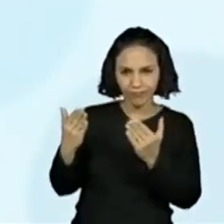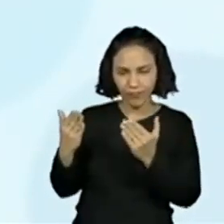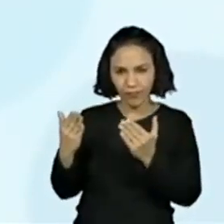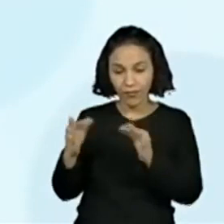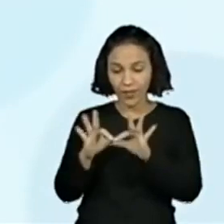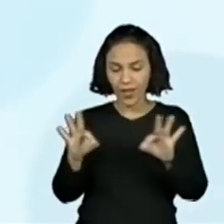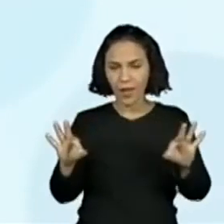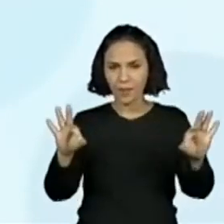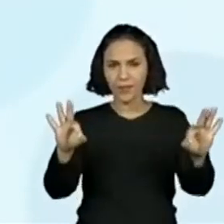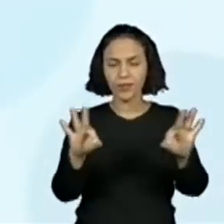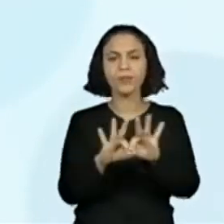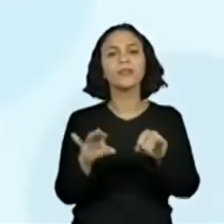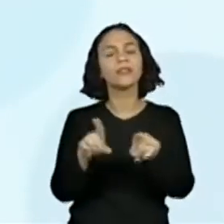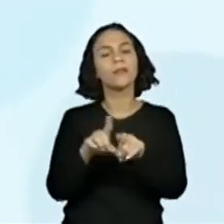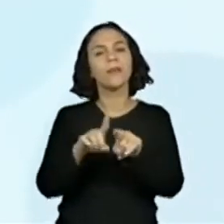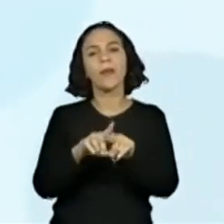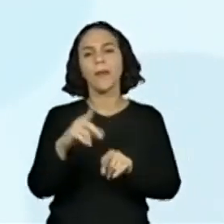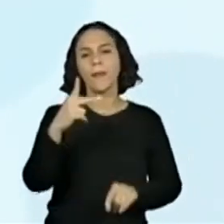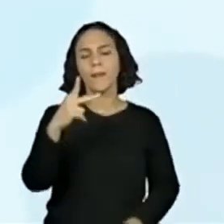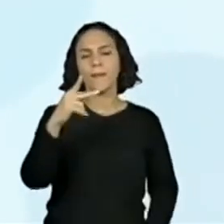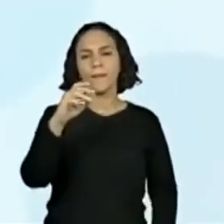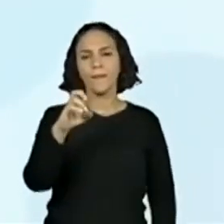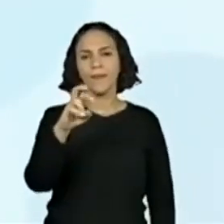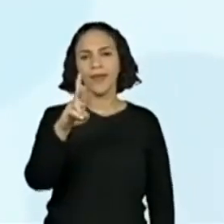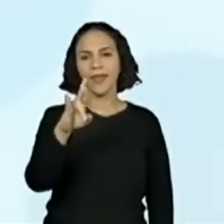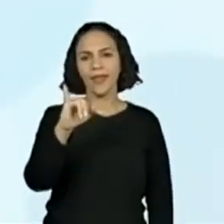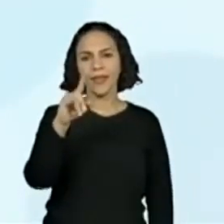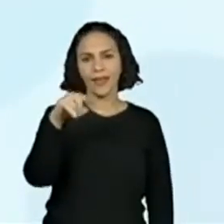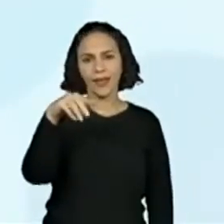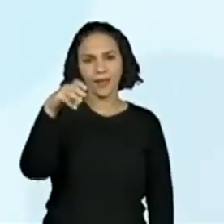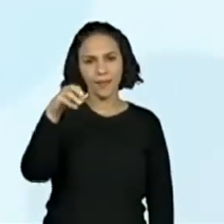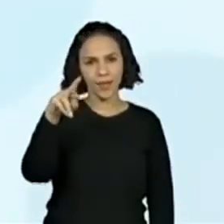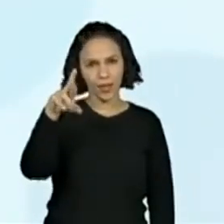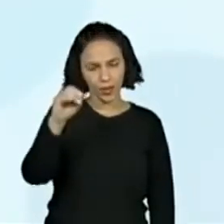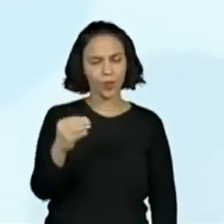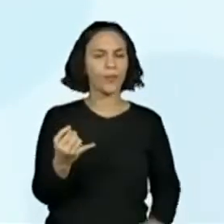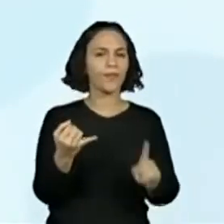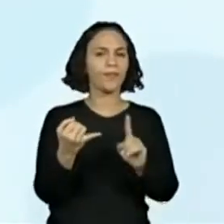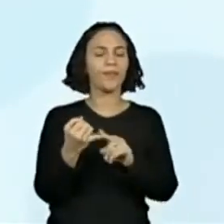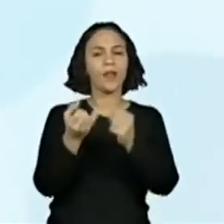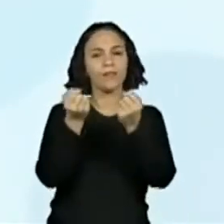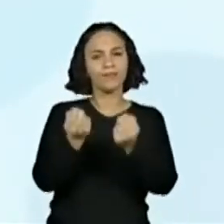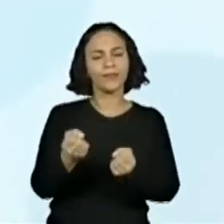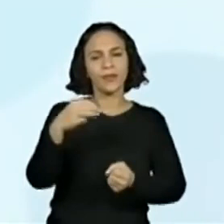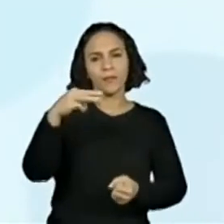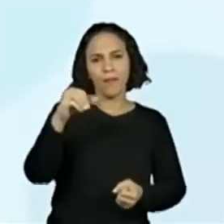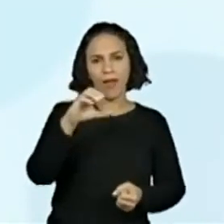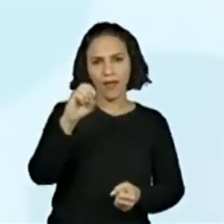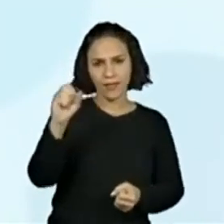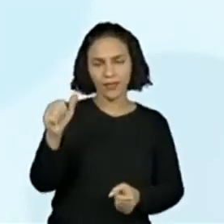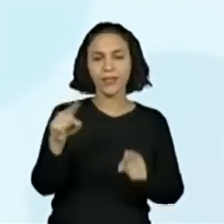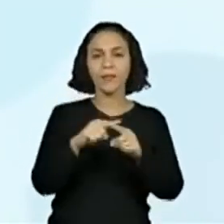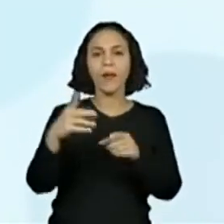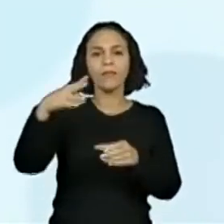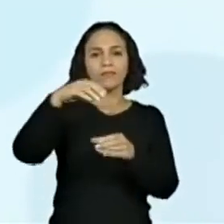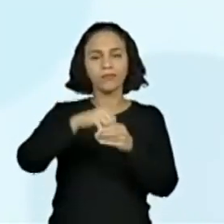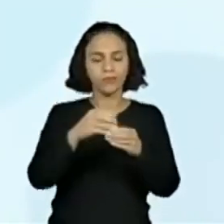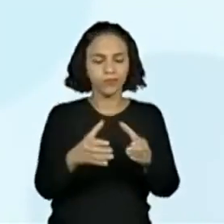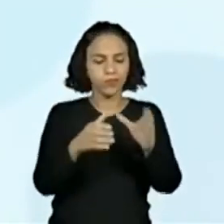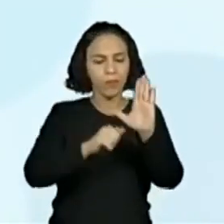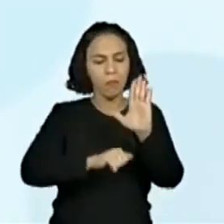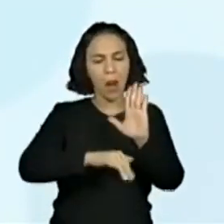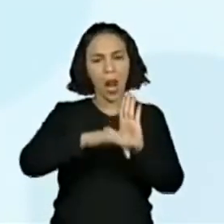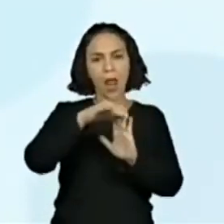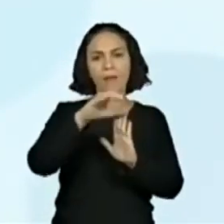incluindo perímetros, massas e capacidades, utilizando unidades de medidas padronizadas